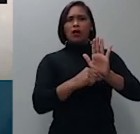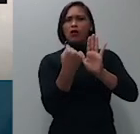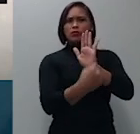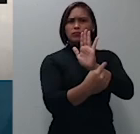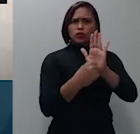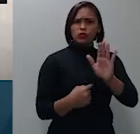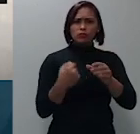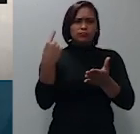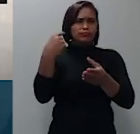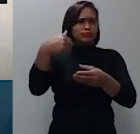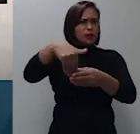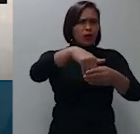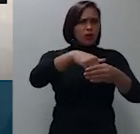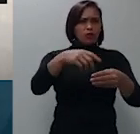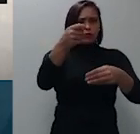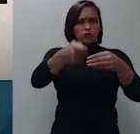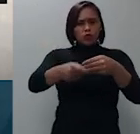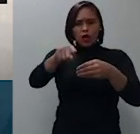sentido apenas na cresceria